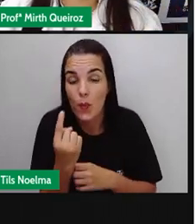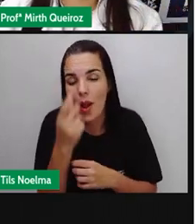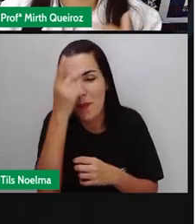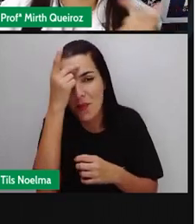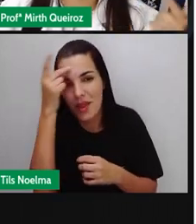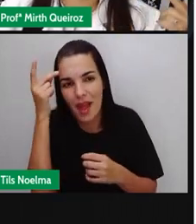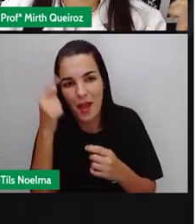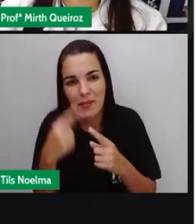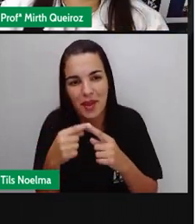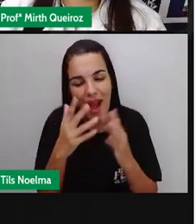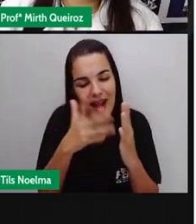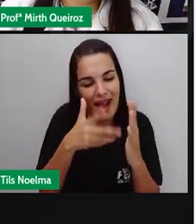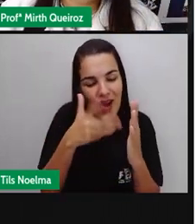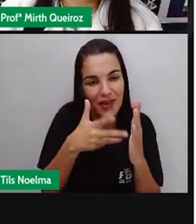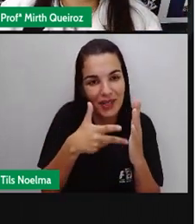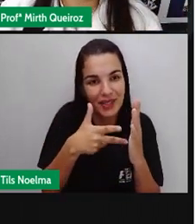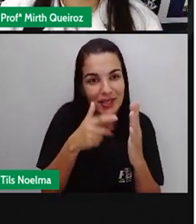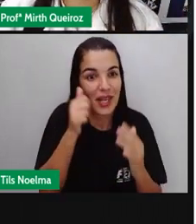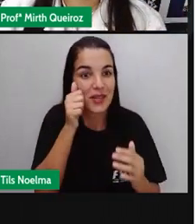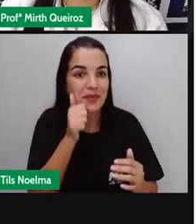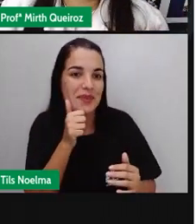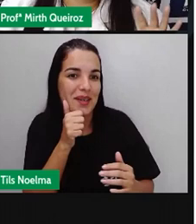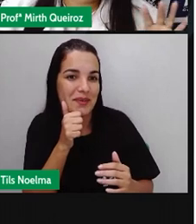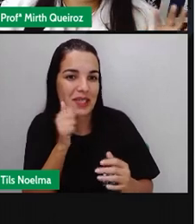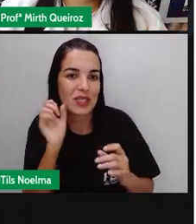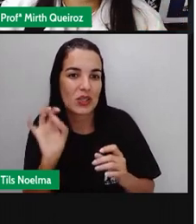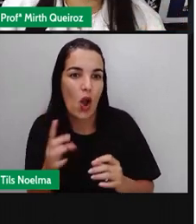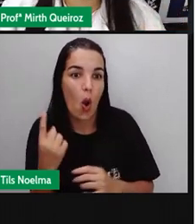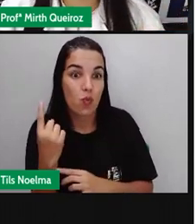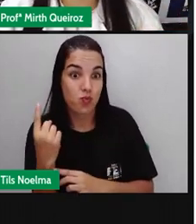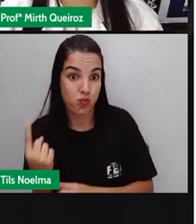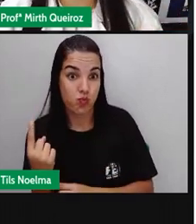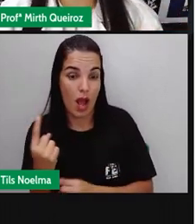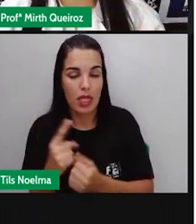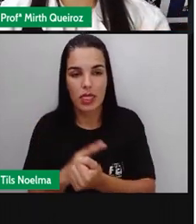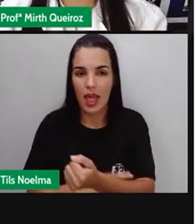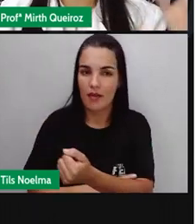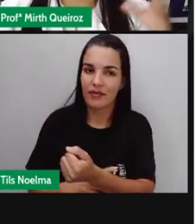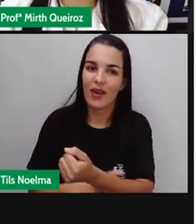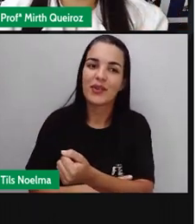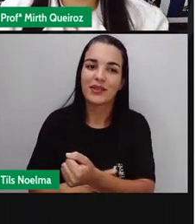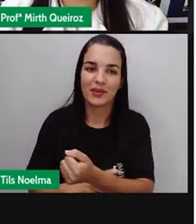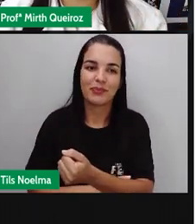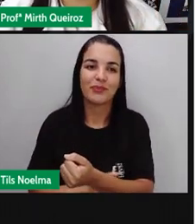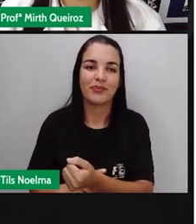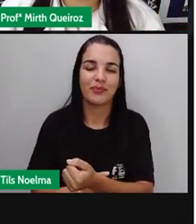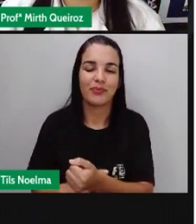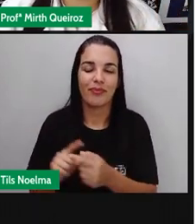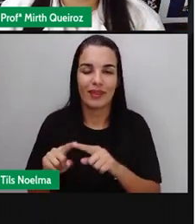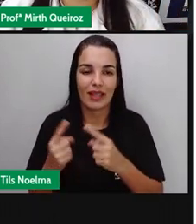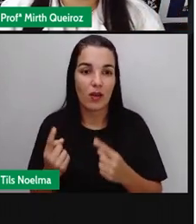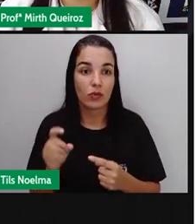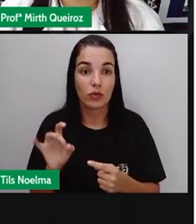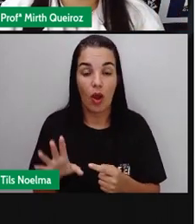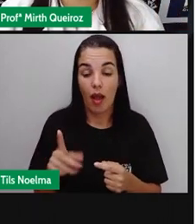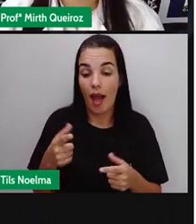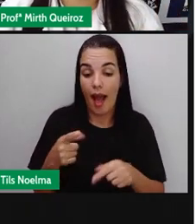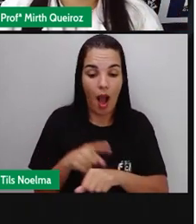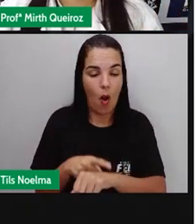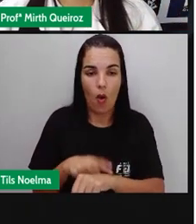permanente. uma característica da mulher que é dela e não que estava naquele momento, certo?